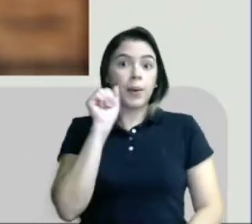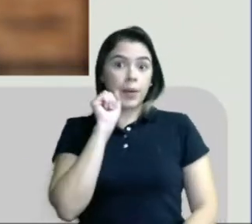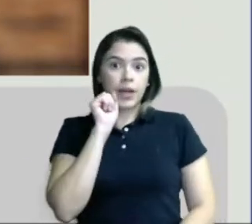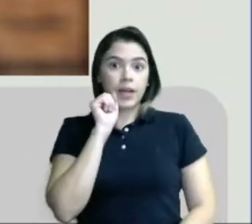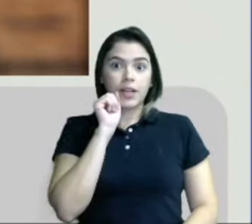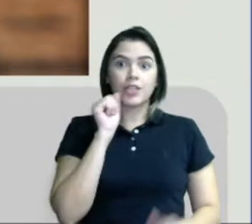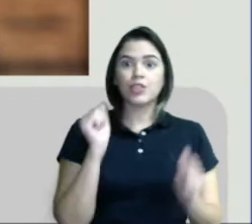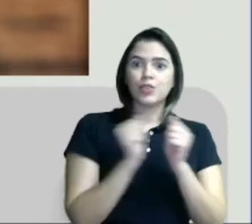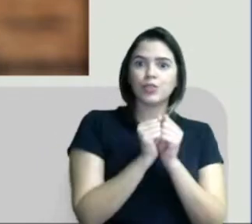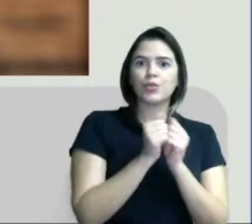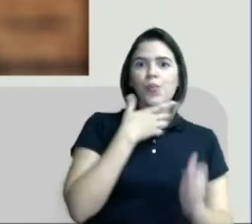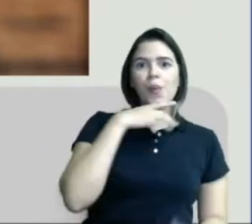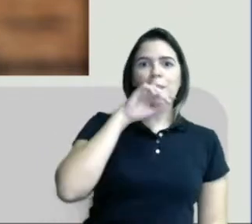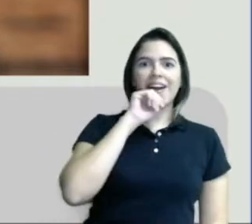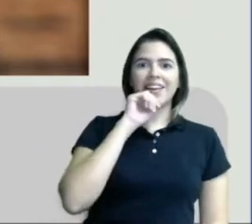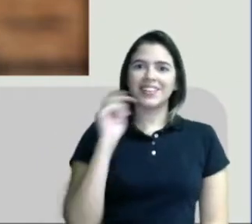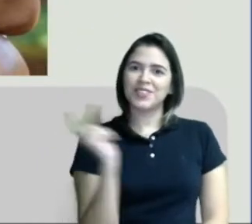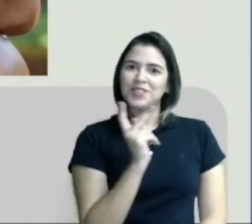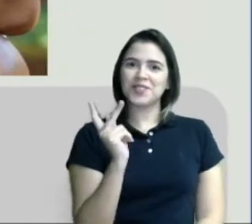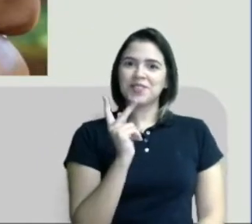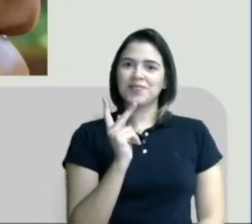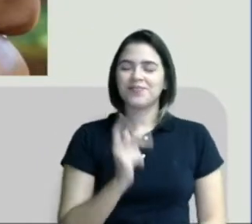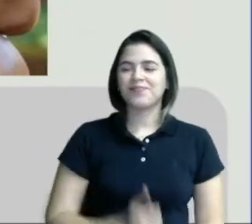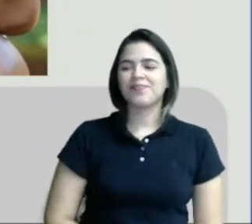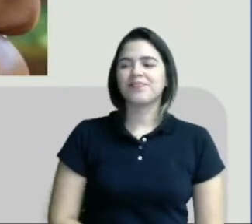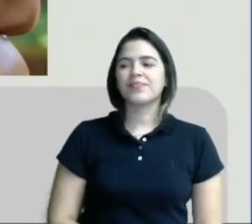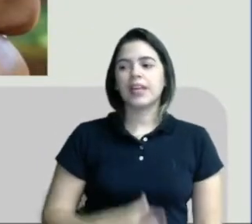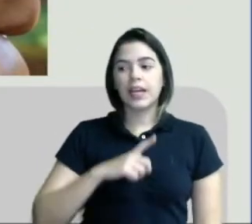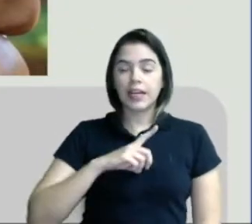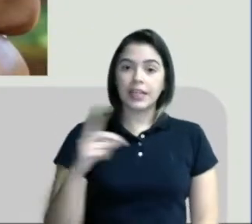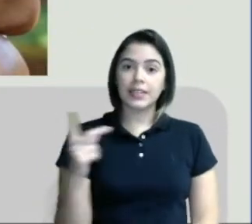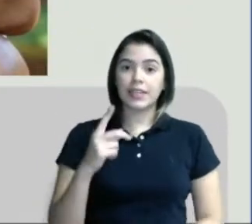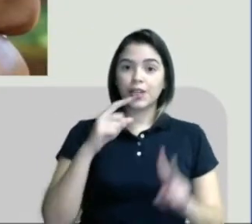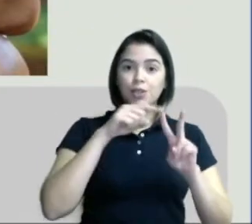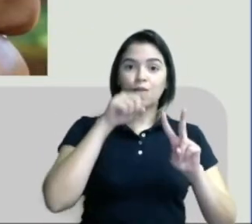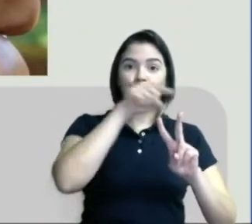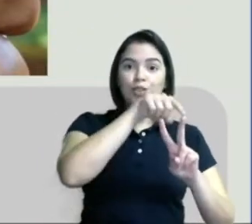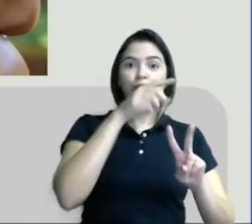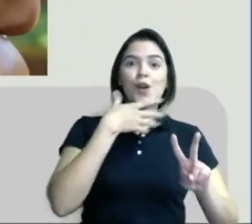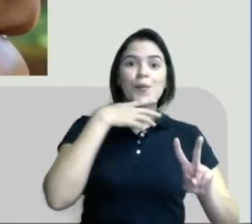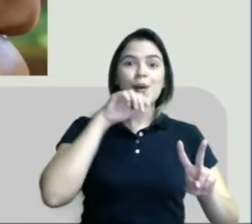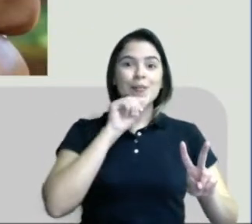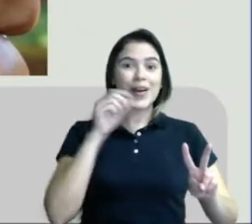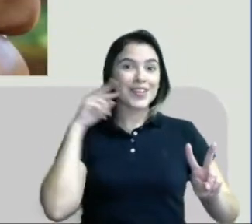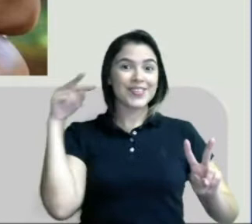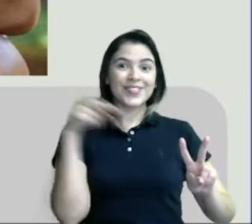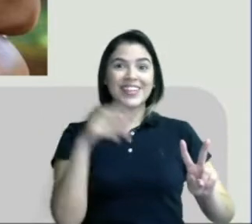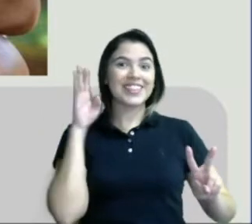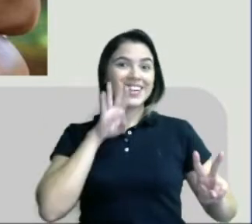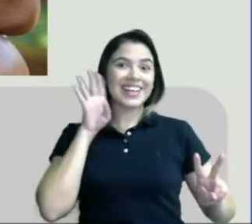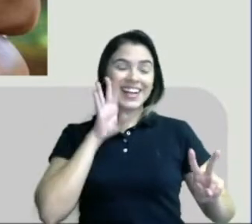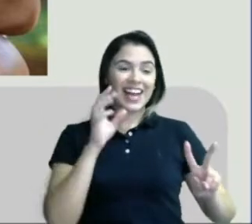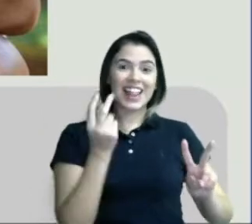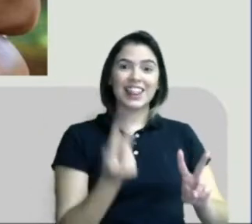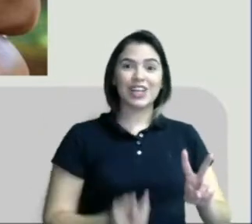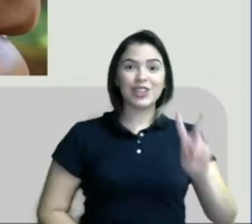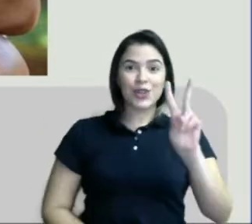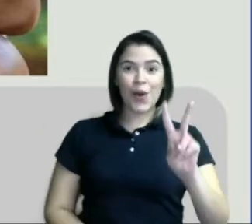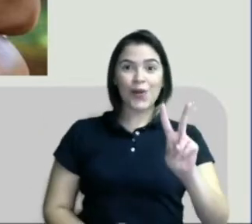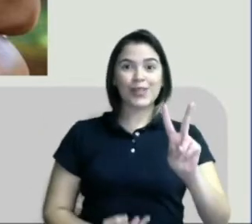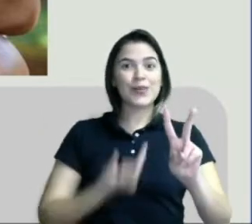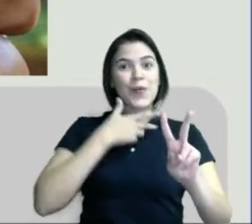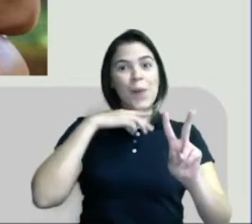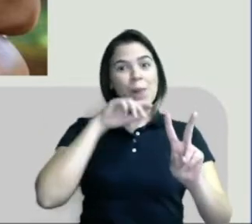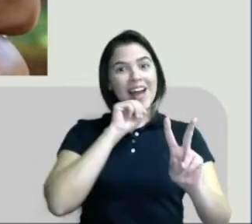pai. Mãe e pai. E tem os dois pais. Olha que legal, o garotinho. Tem logo dois